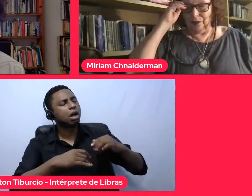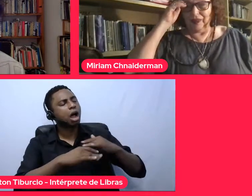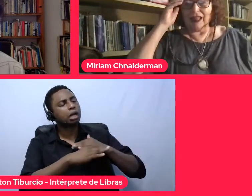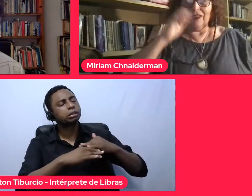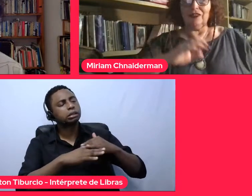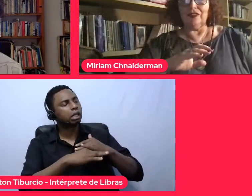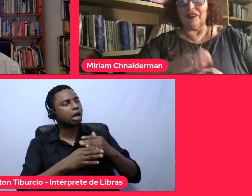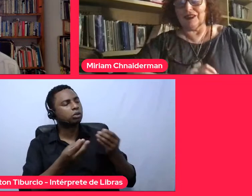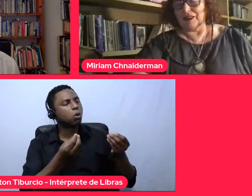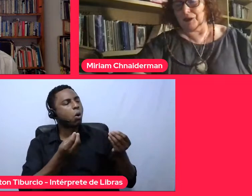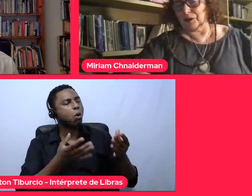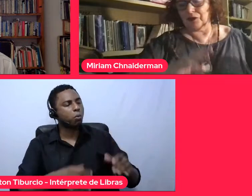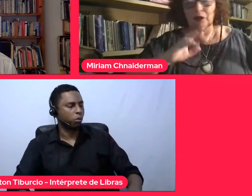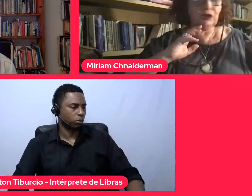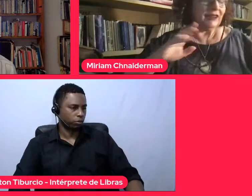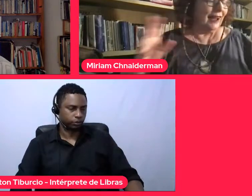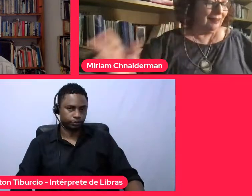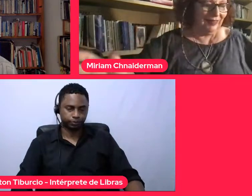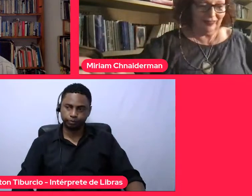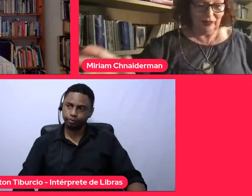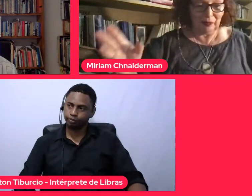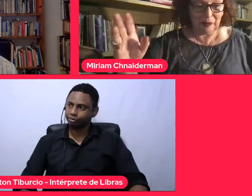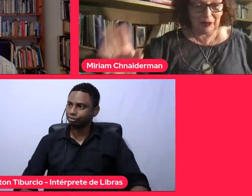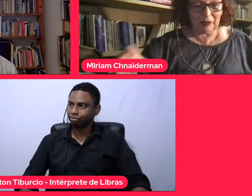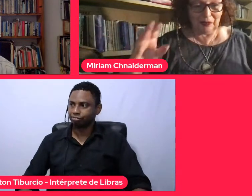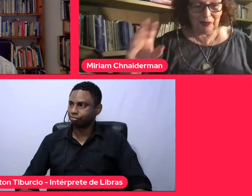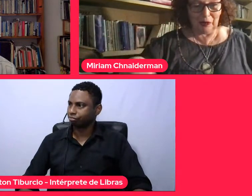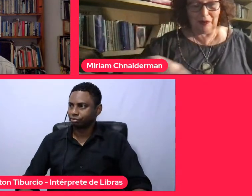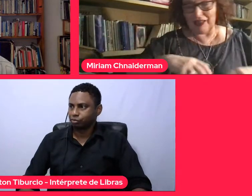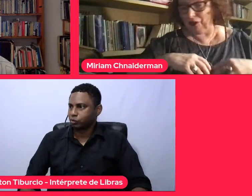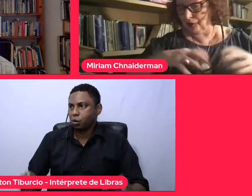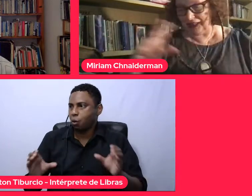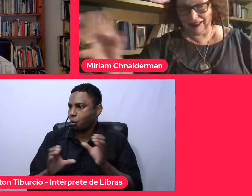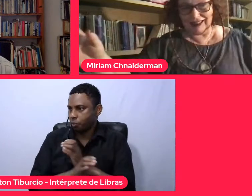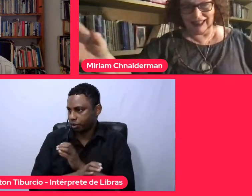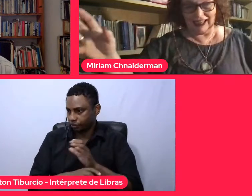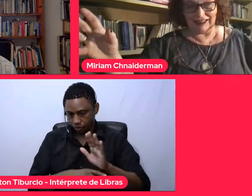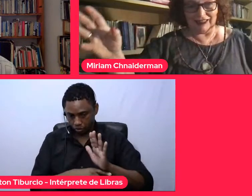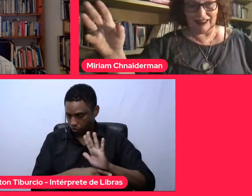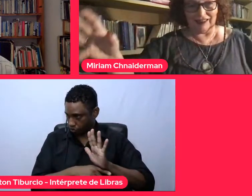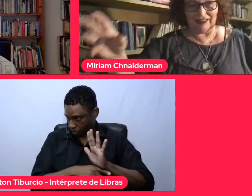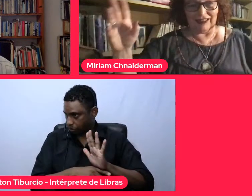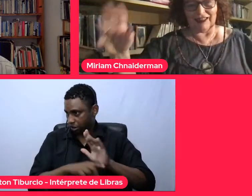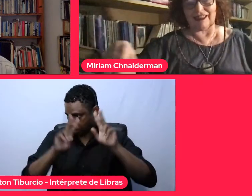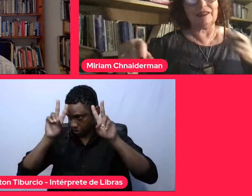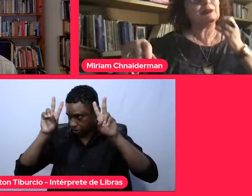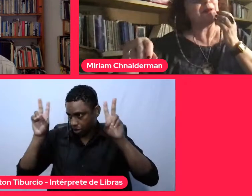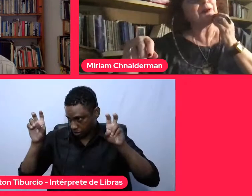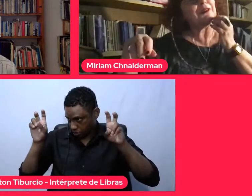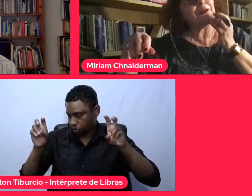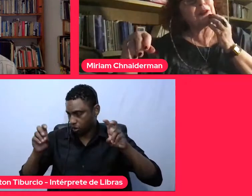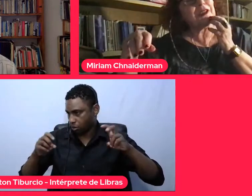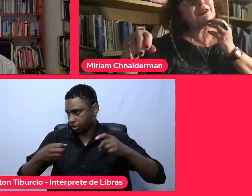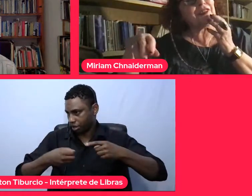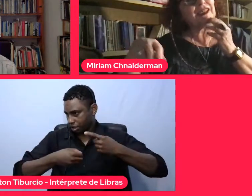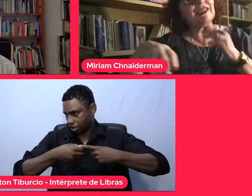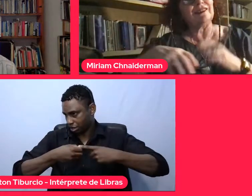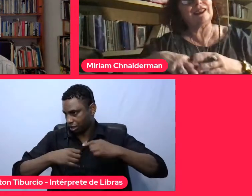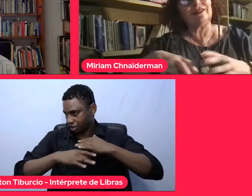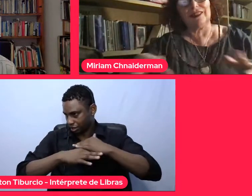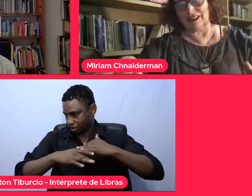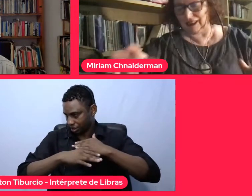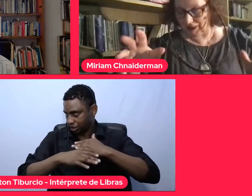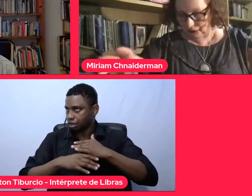Então, não... Total, meu primeiro filme é sobre a cidade, meu primeiro filme de